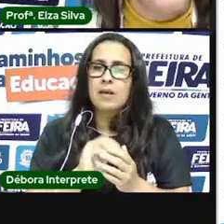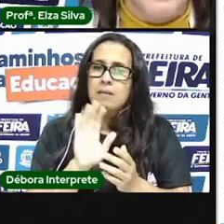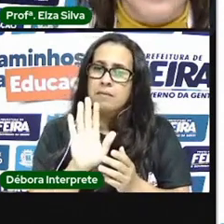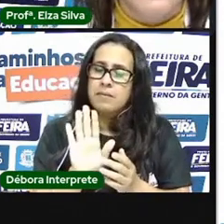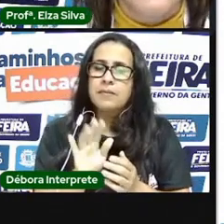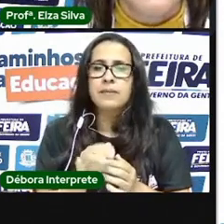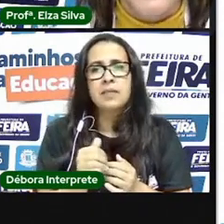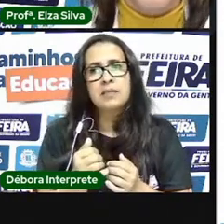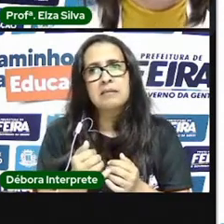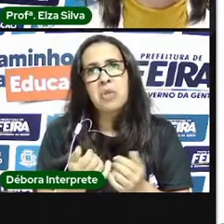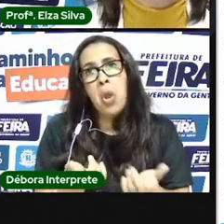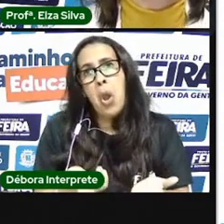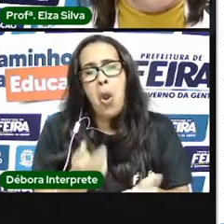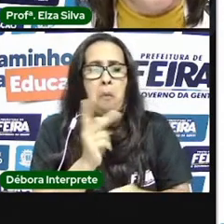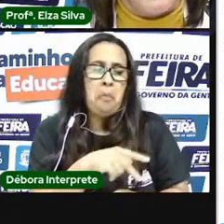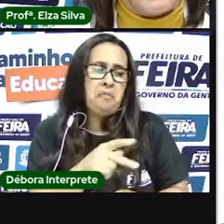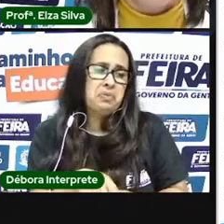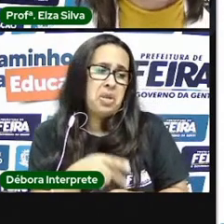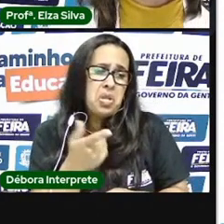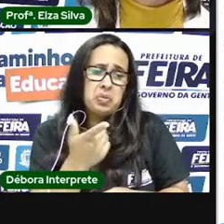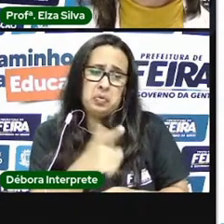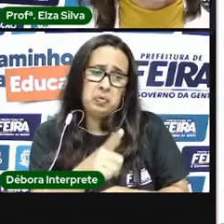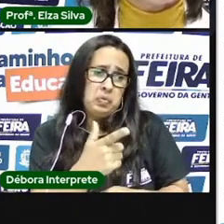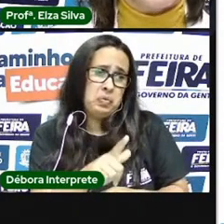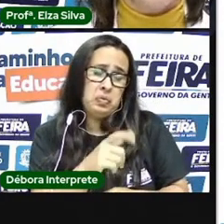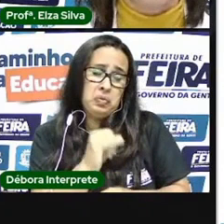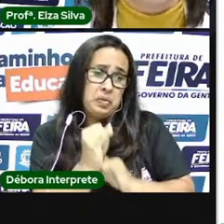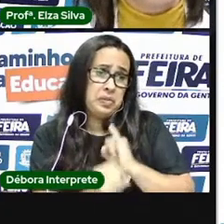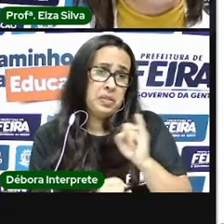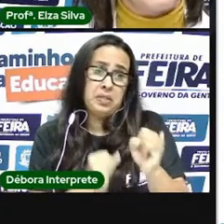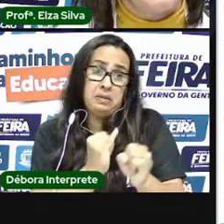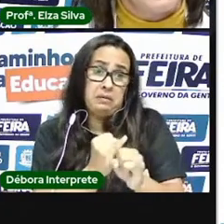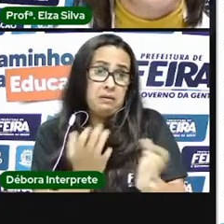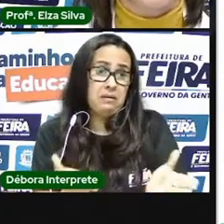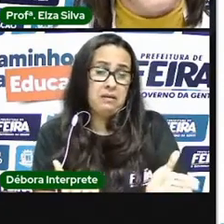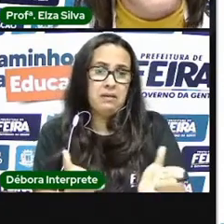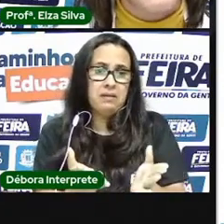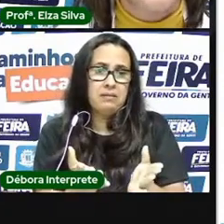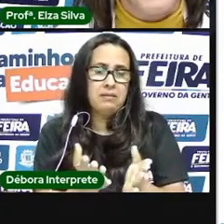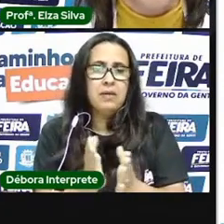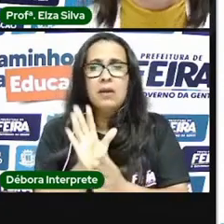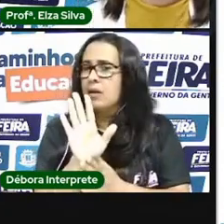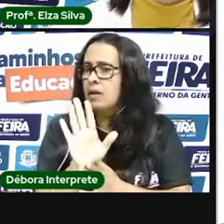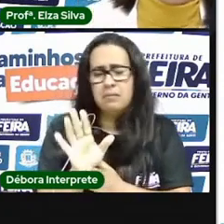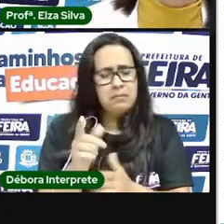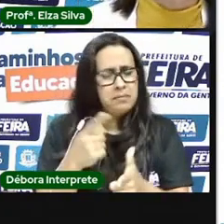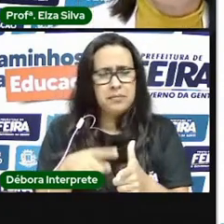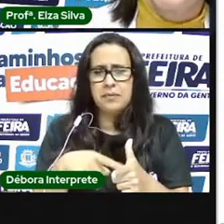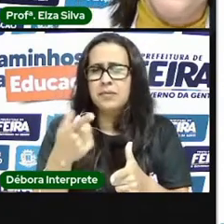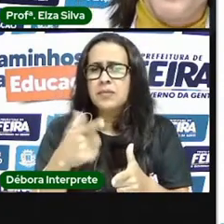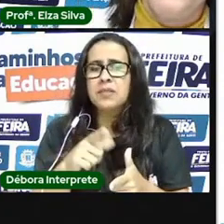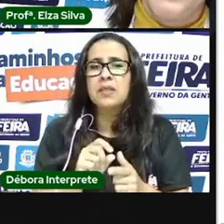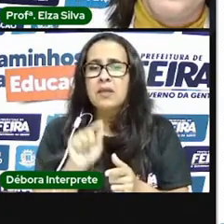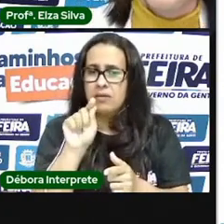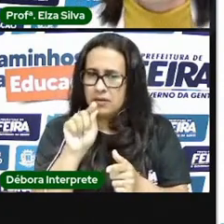não é problema não é um empecilho você faz o seu desenho no próprio caderno de atividades ou se você tiver uma